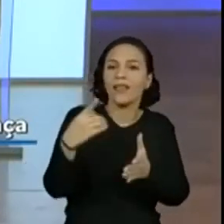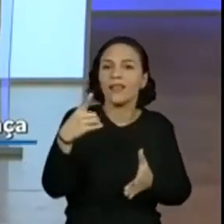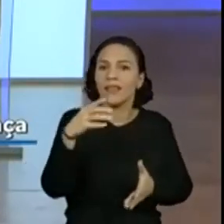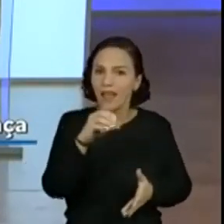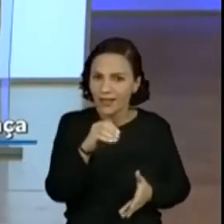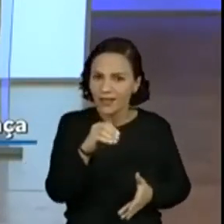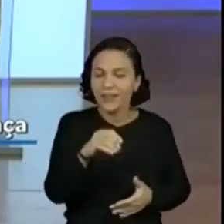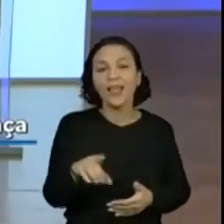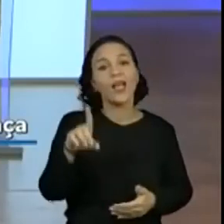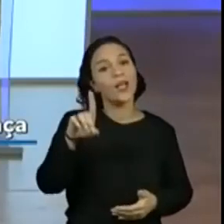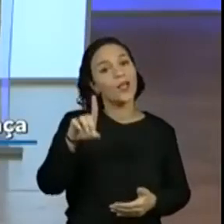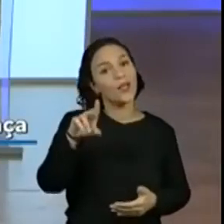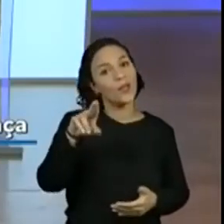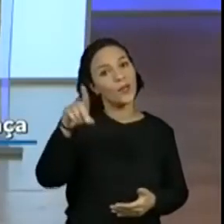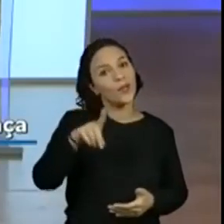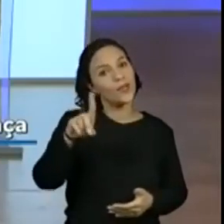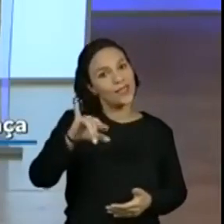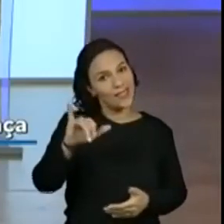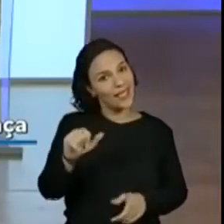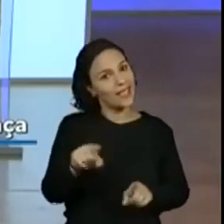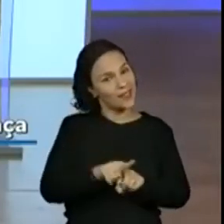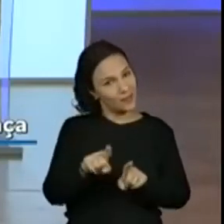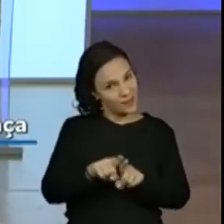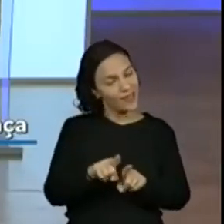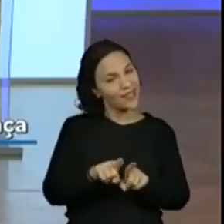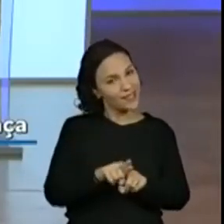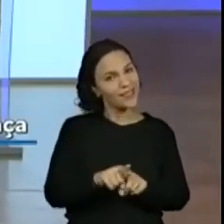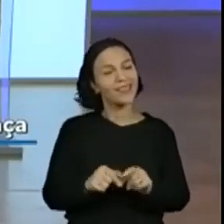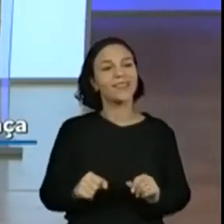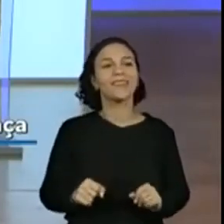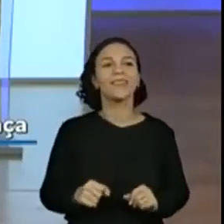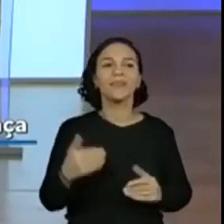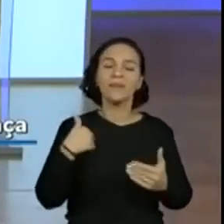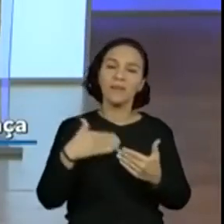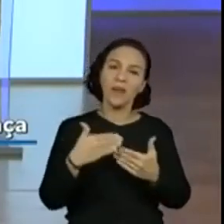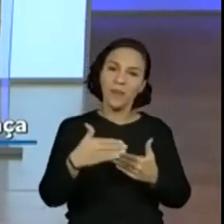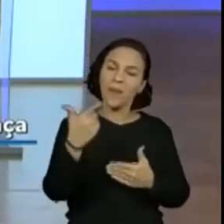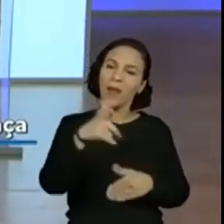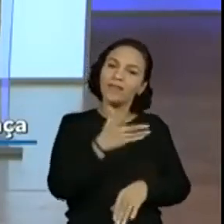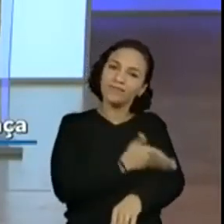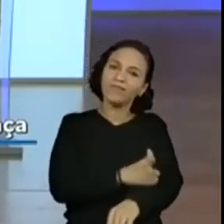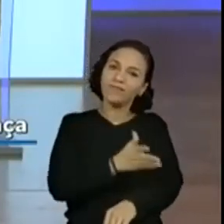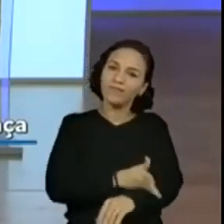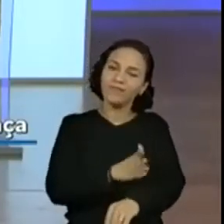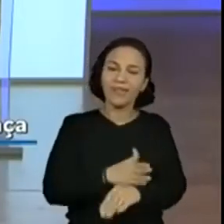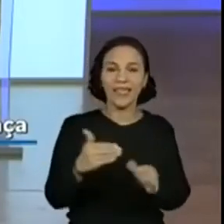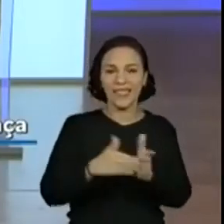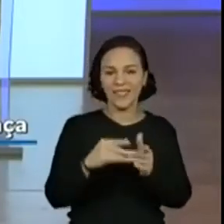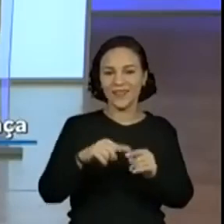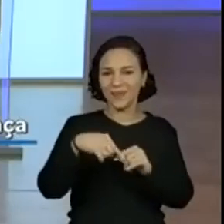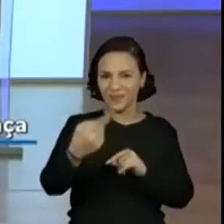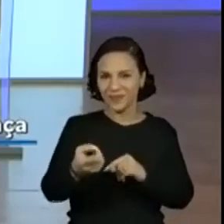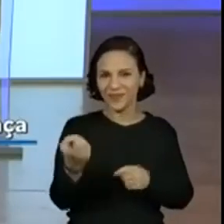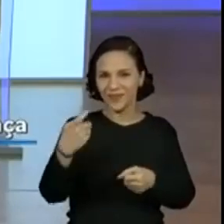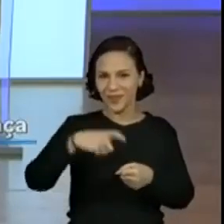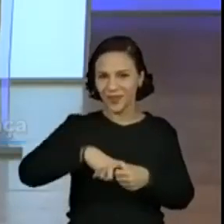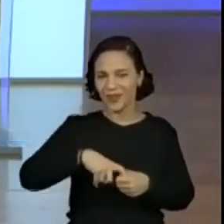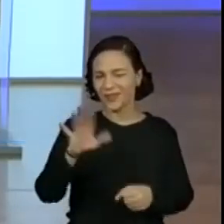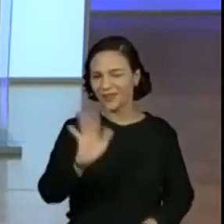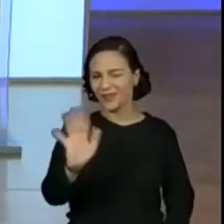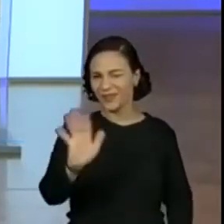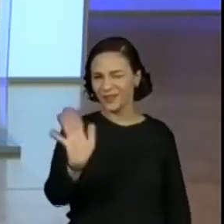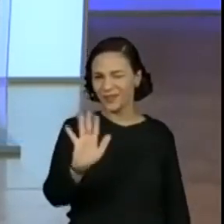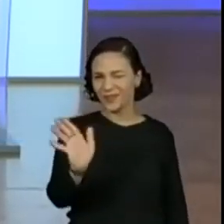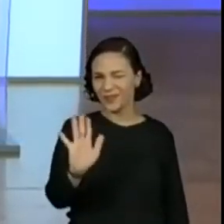a dúzia e a gente, né, vai fazer um pouquinho mais, vai treinar um pouquinho mais até daqui a pouquinho. Beijão, primeiro